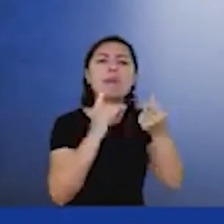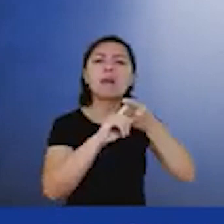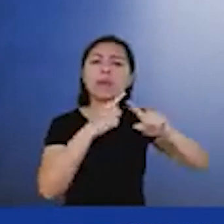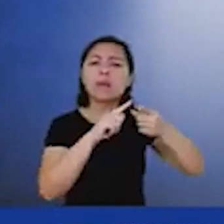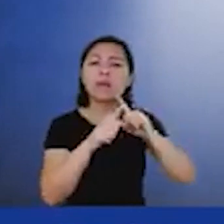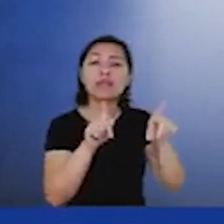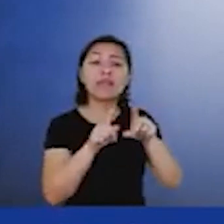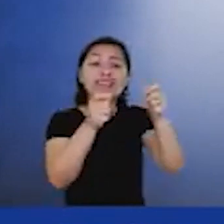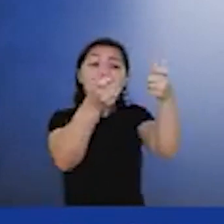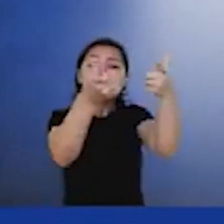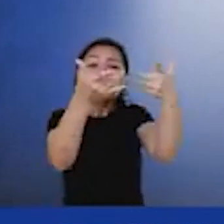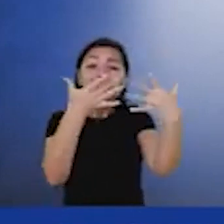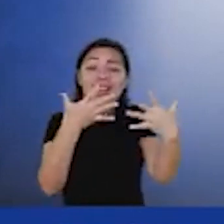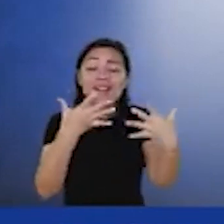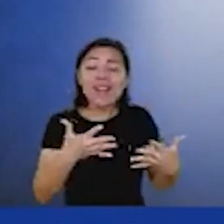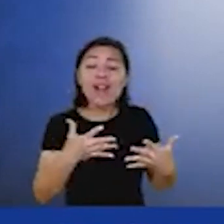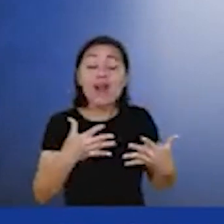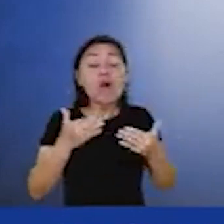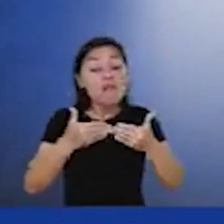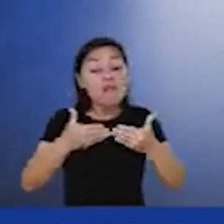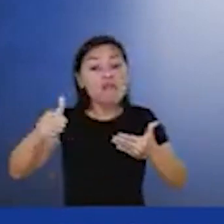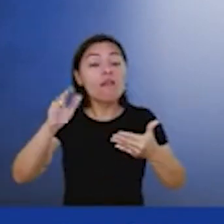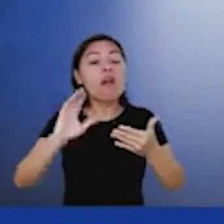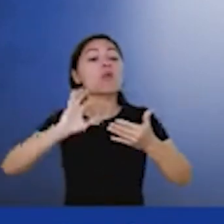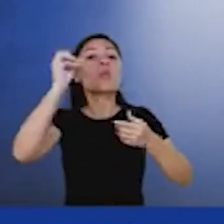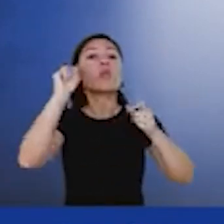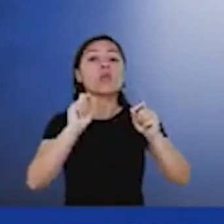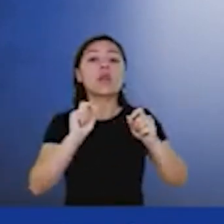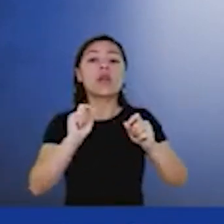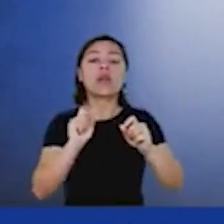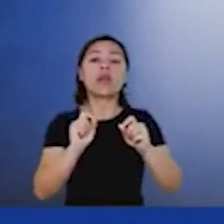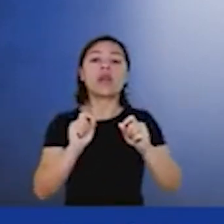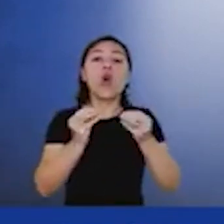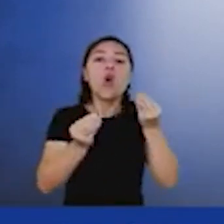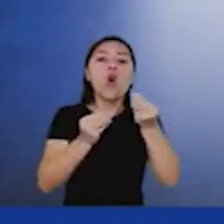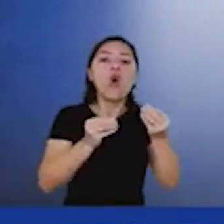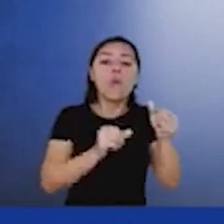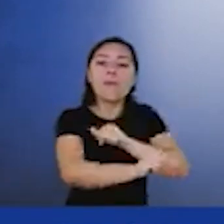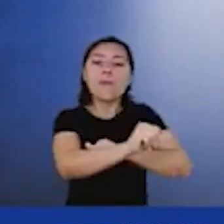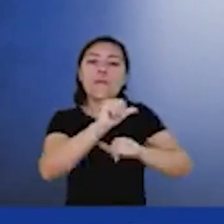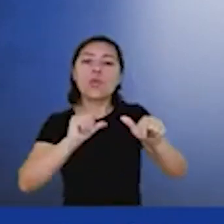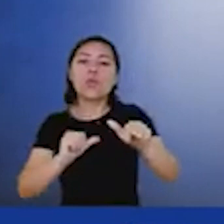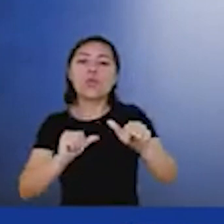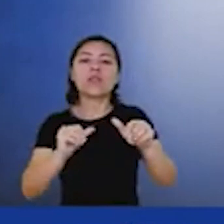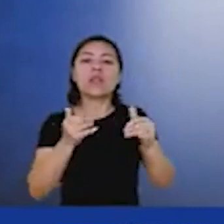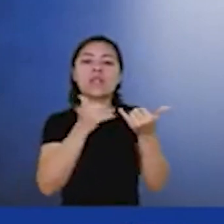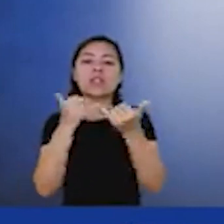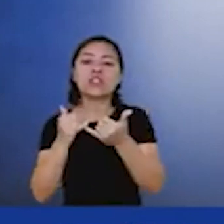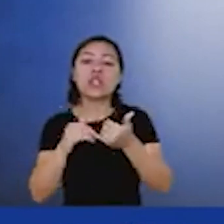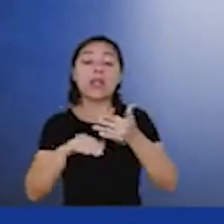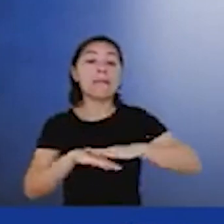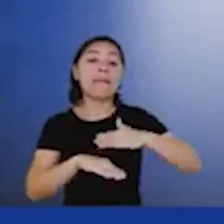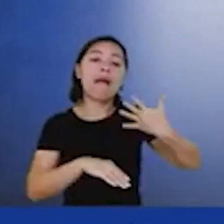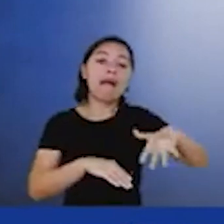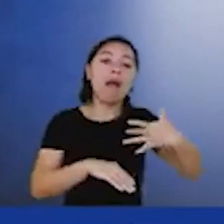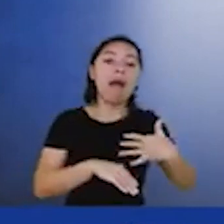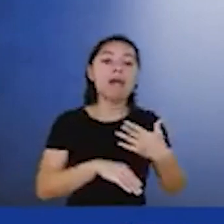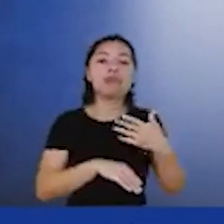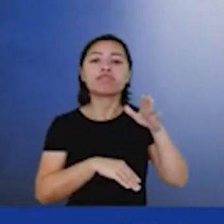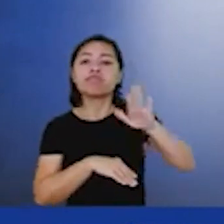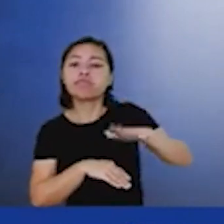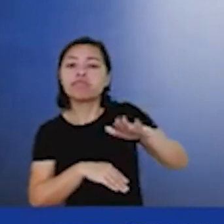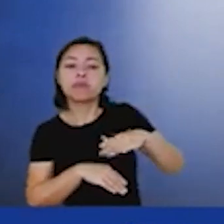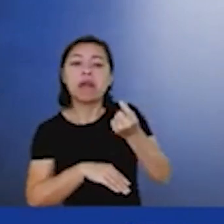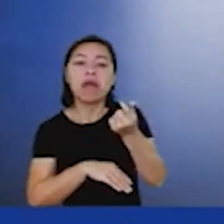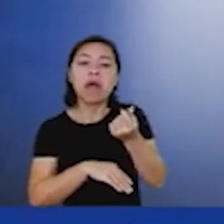explicar o que vai acontecer como vai ser essa transição energética se ela vai ser mais cara se ela vai ser mais barata se ela